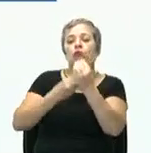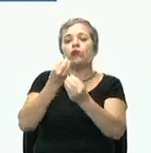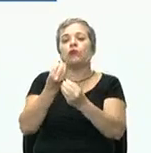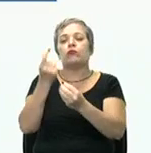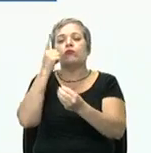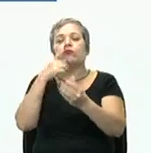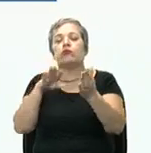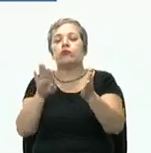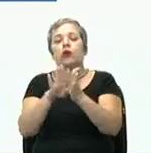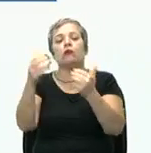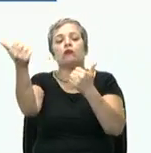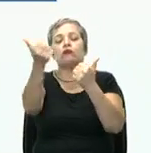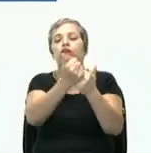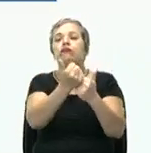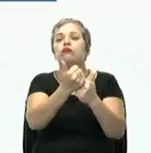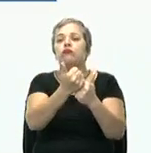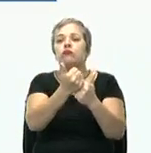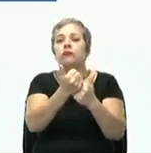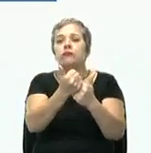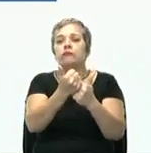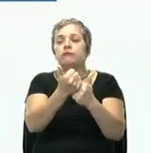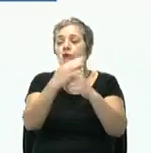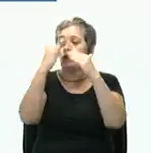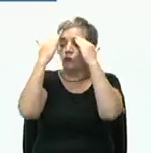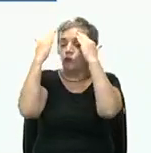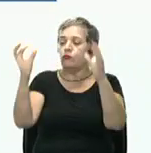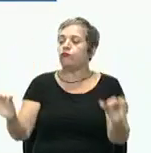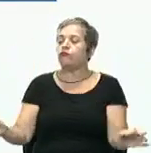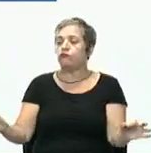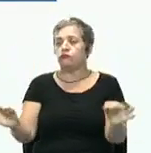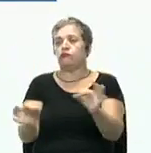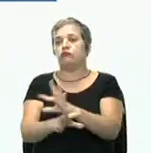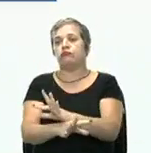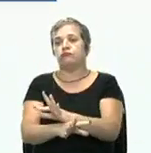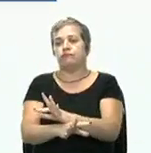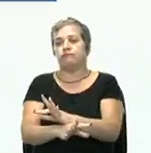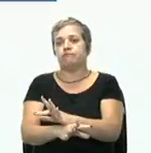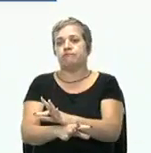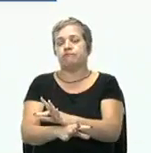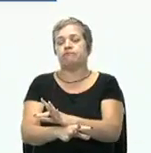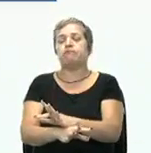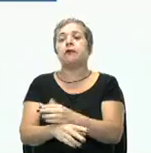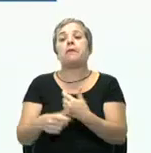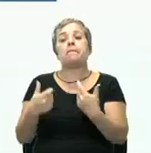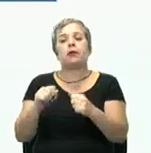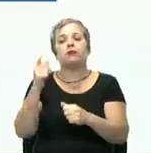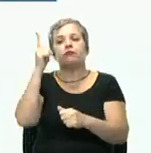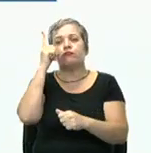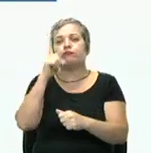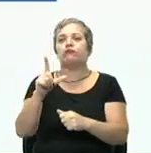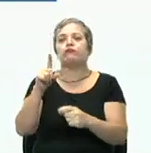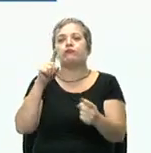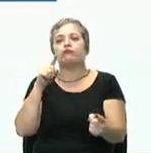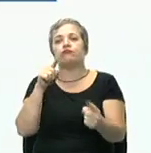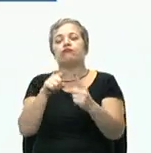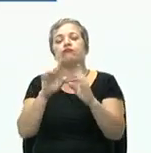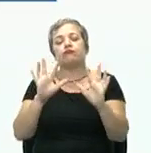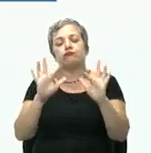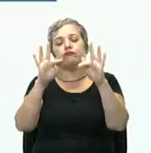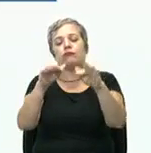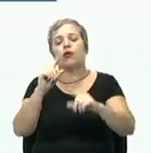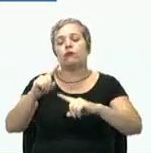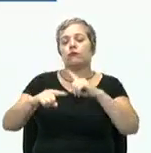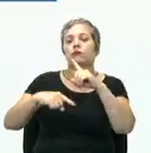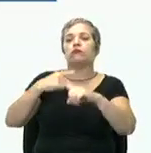substituídos pelo quê? Pelo enfoque nos resultados e objetivos a serem alcançados. São o fim para